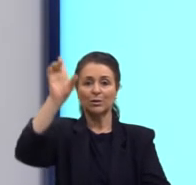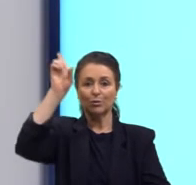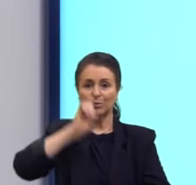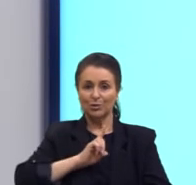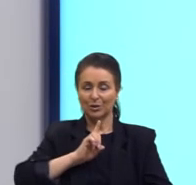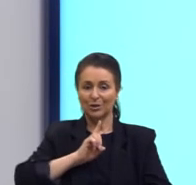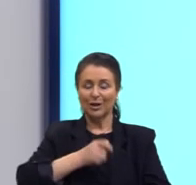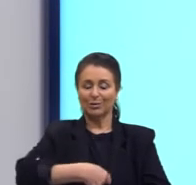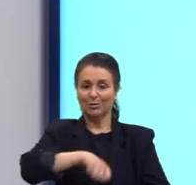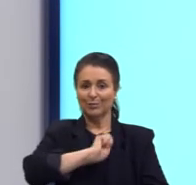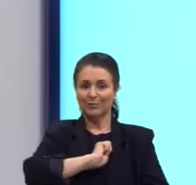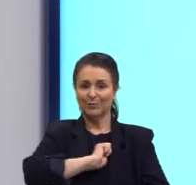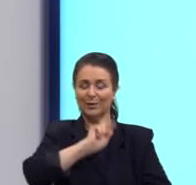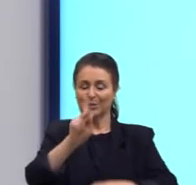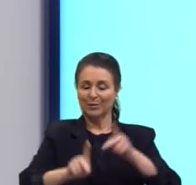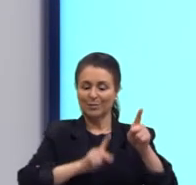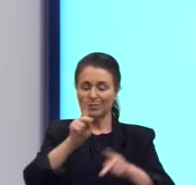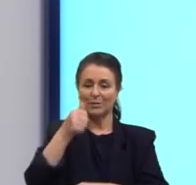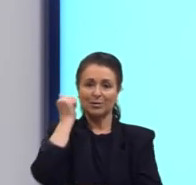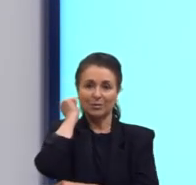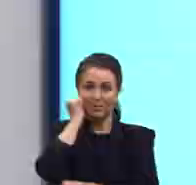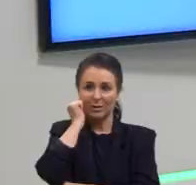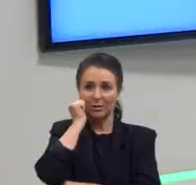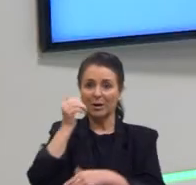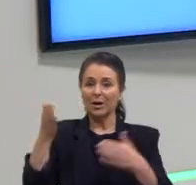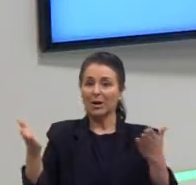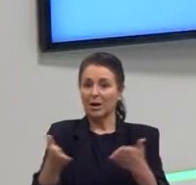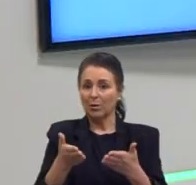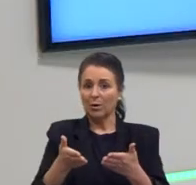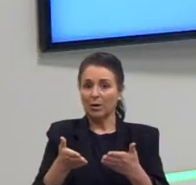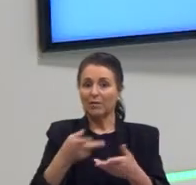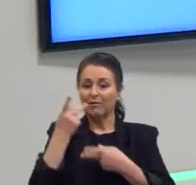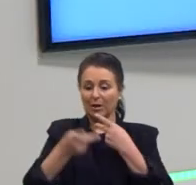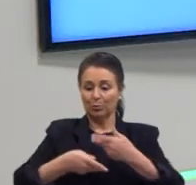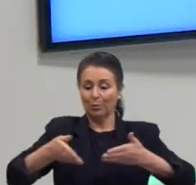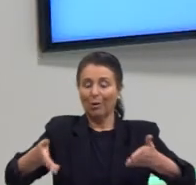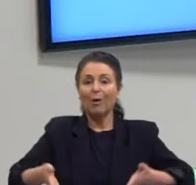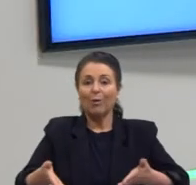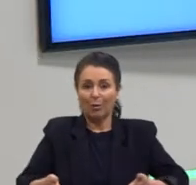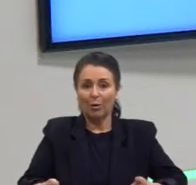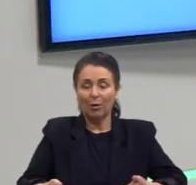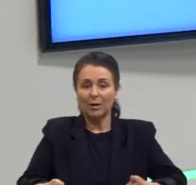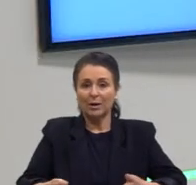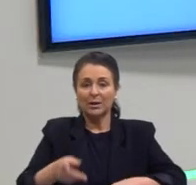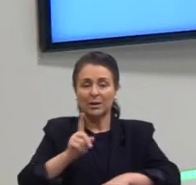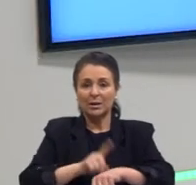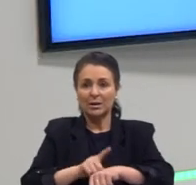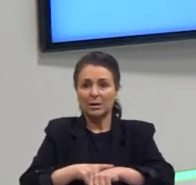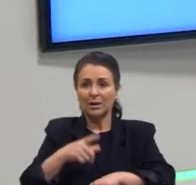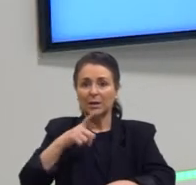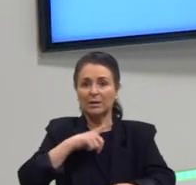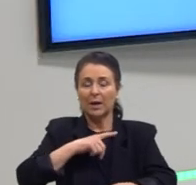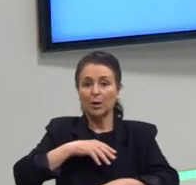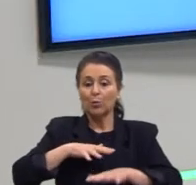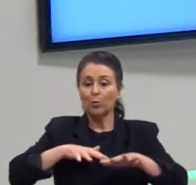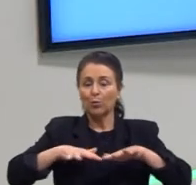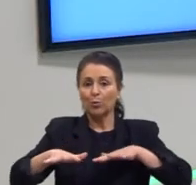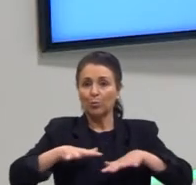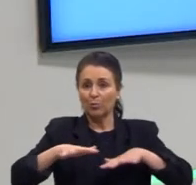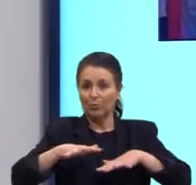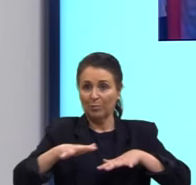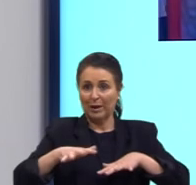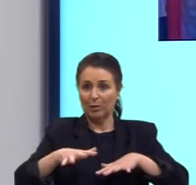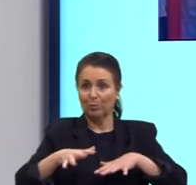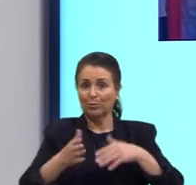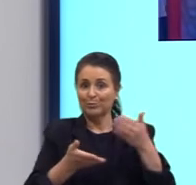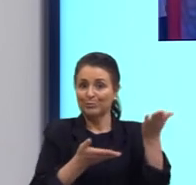civis para a população negra. E agora, falando do presente, a gente tem o movimento Black Lives Matter. A gente sabe